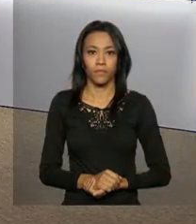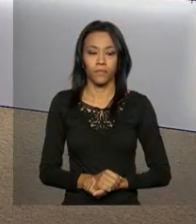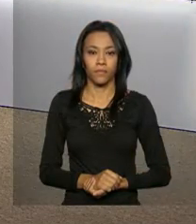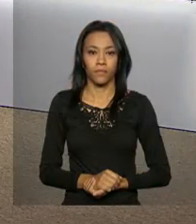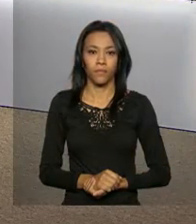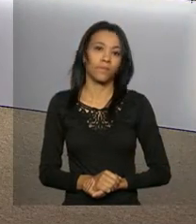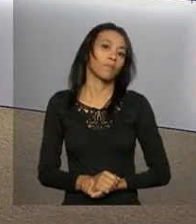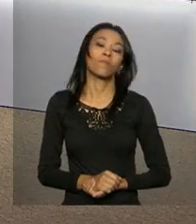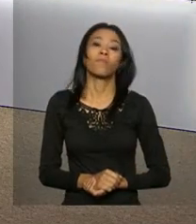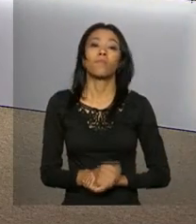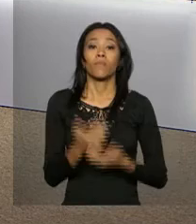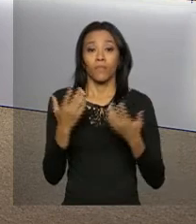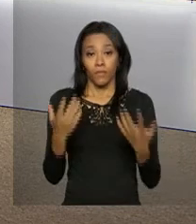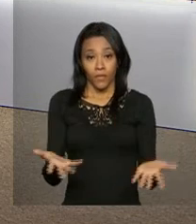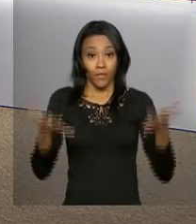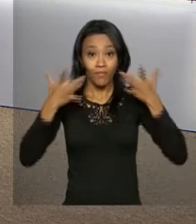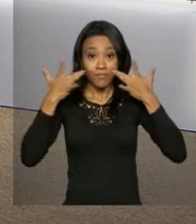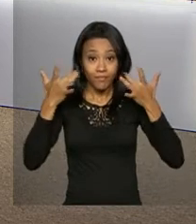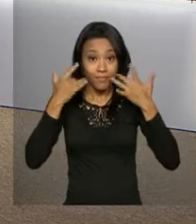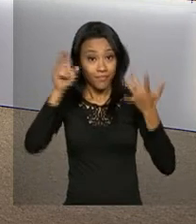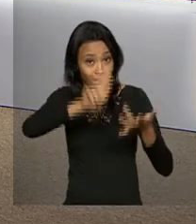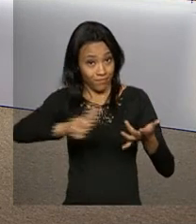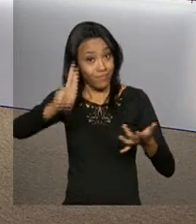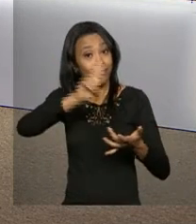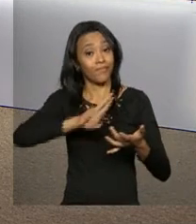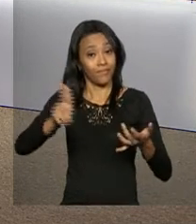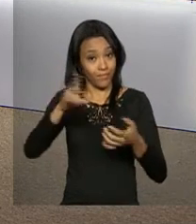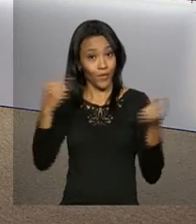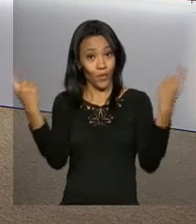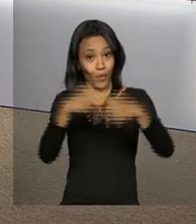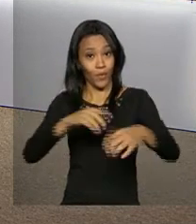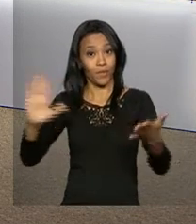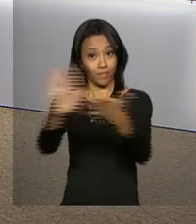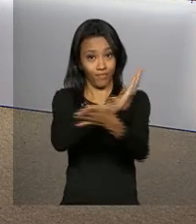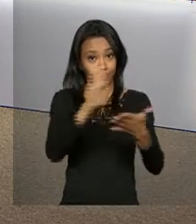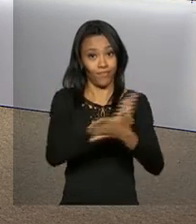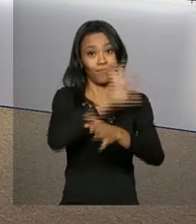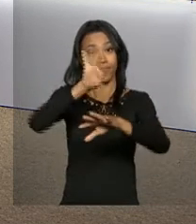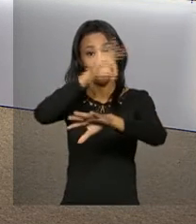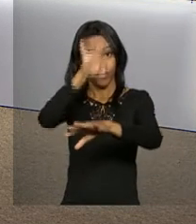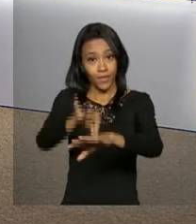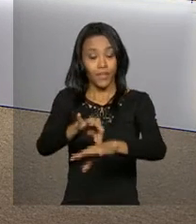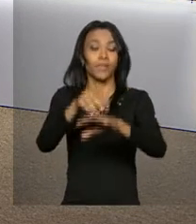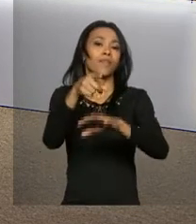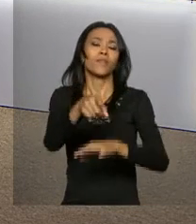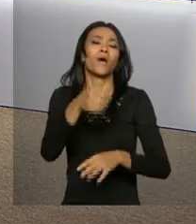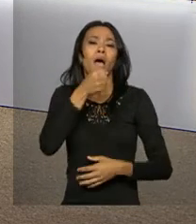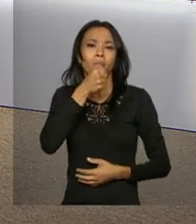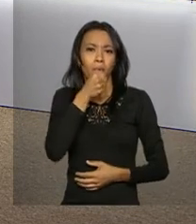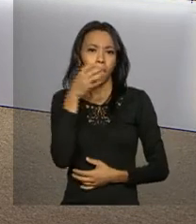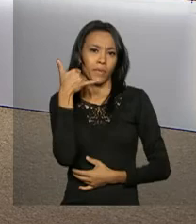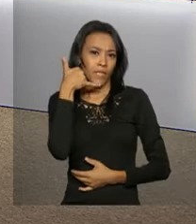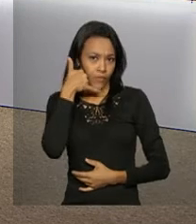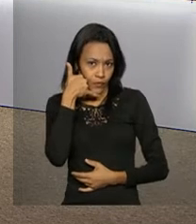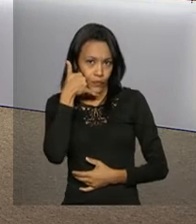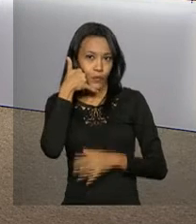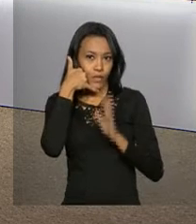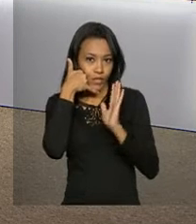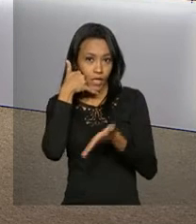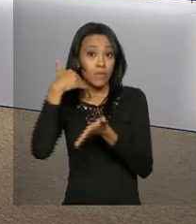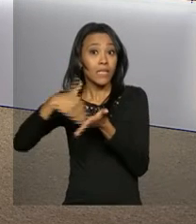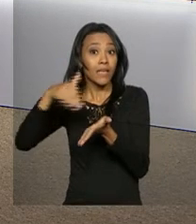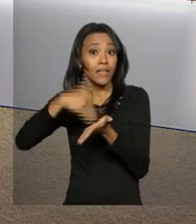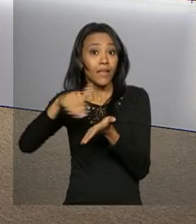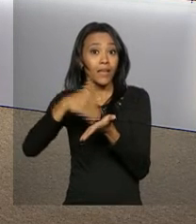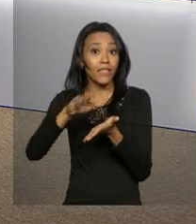A arte no combate ao mosquito. E a nossa produção conversou agora há pouco por telefone com o ministro interino da Secretaria de